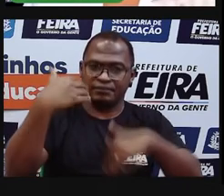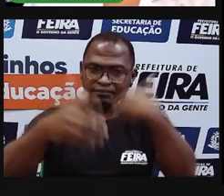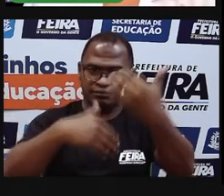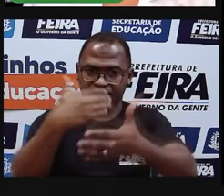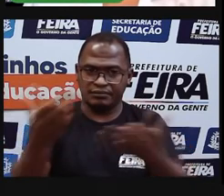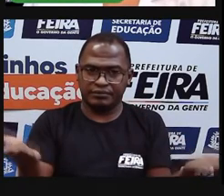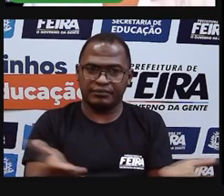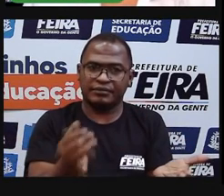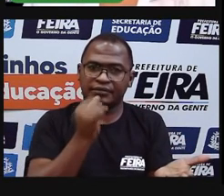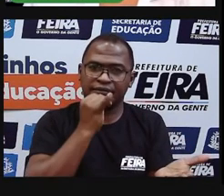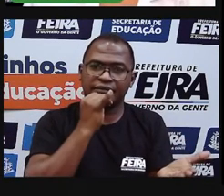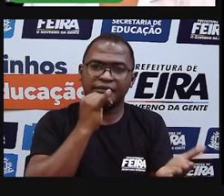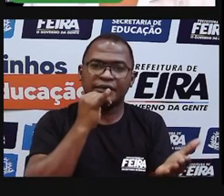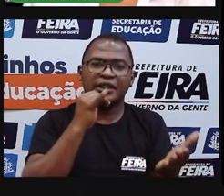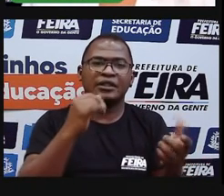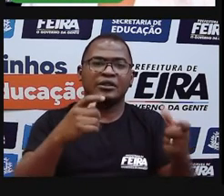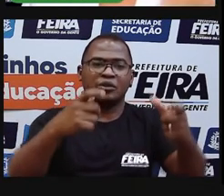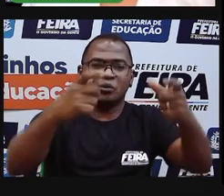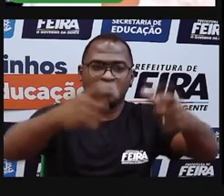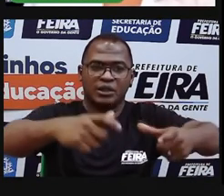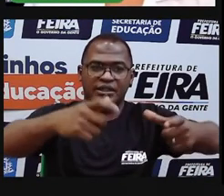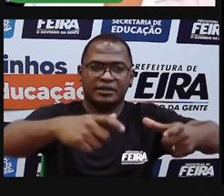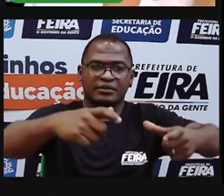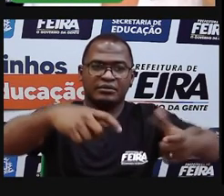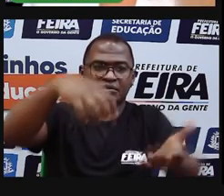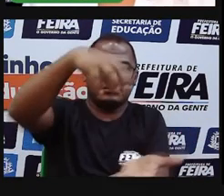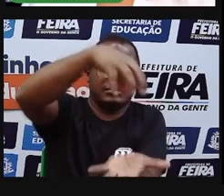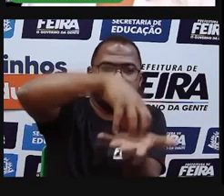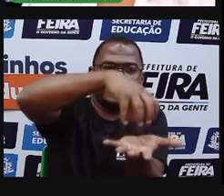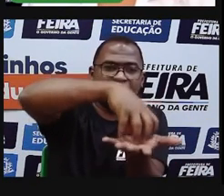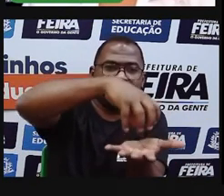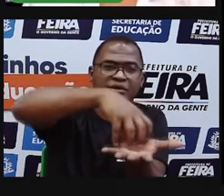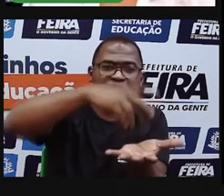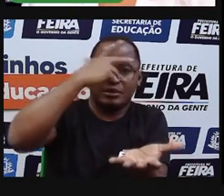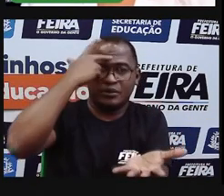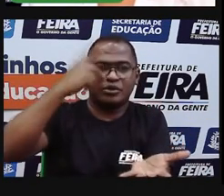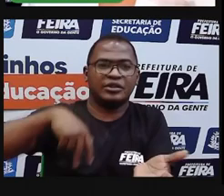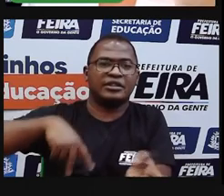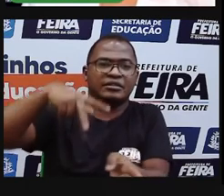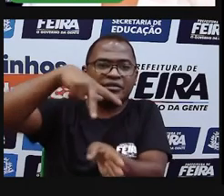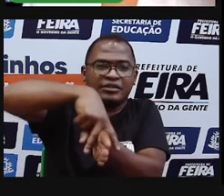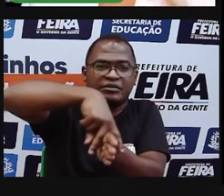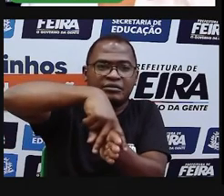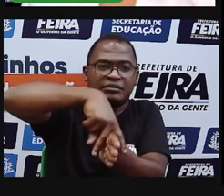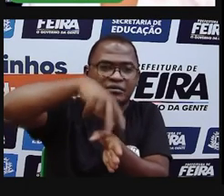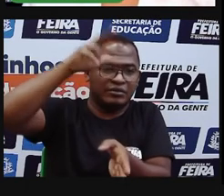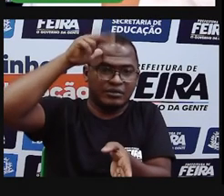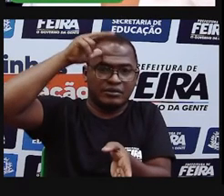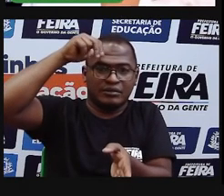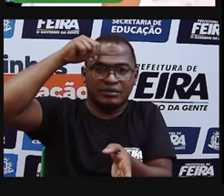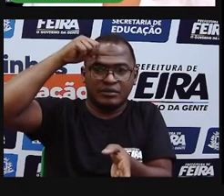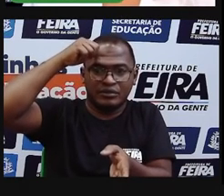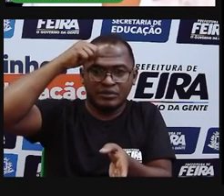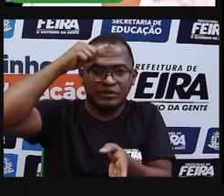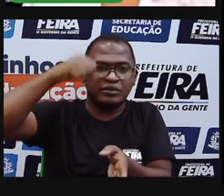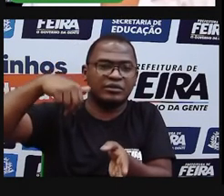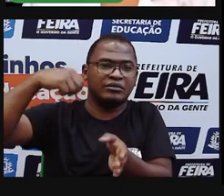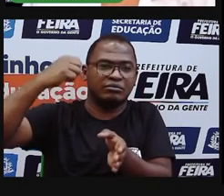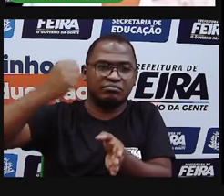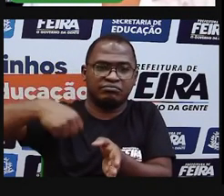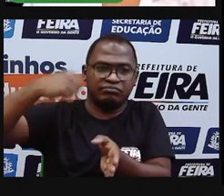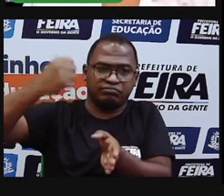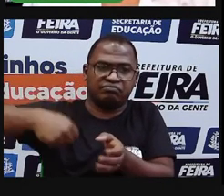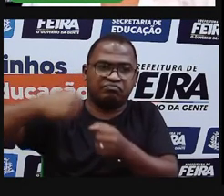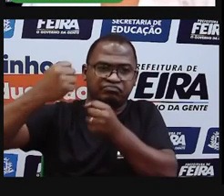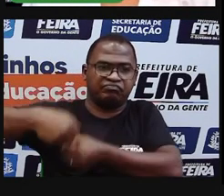obrigatório de parada das tropas. Os viajantes, os tropeiros, que estavam fazendo viagem, passavam por ali,